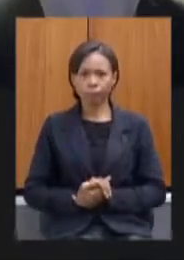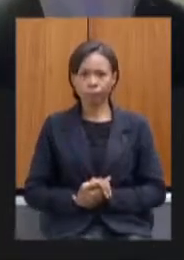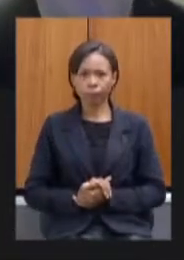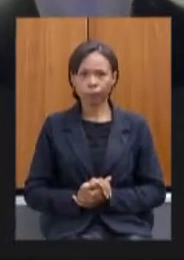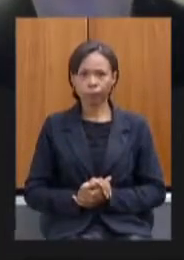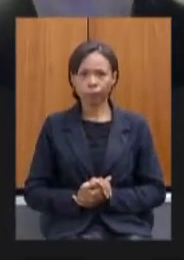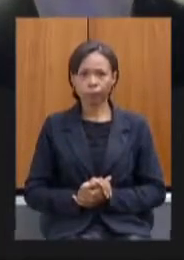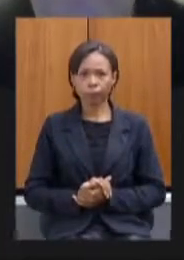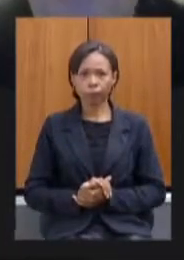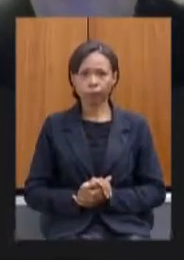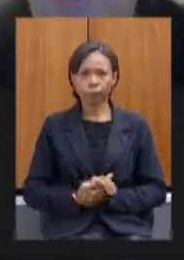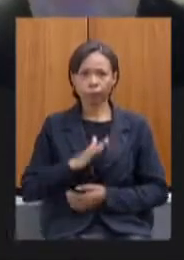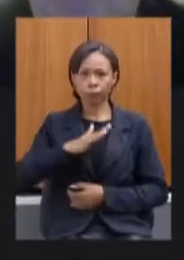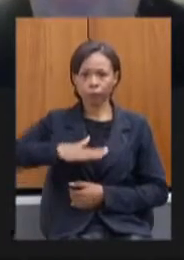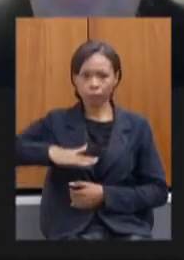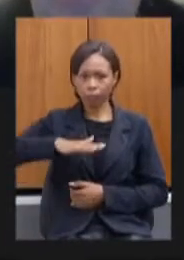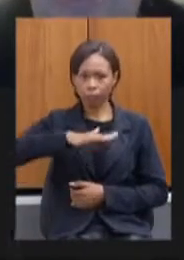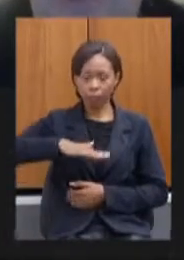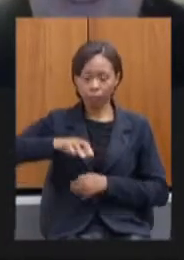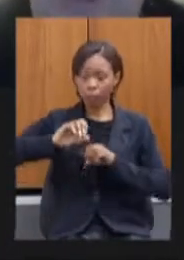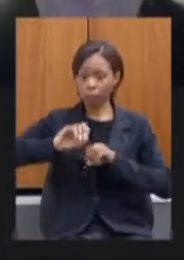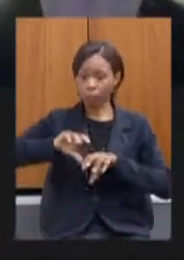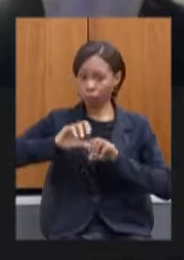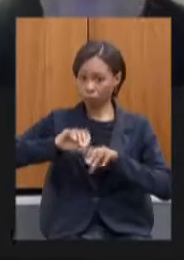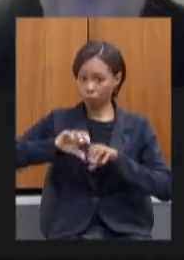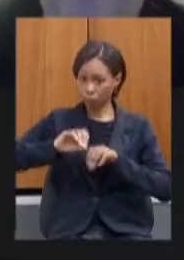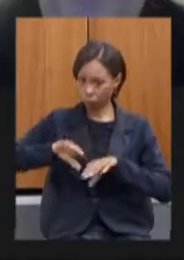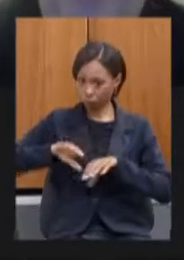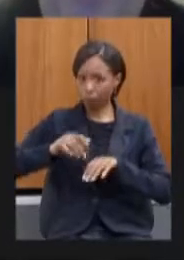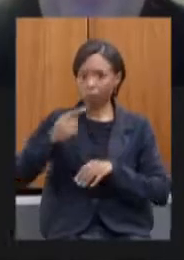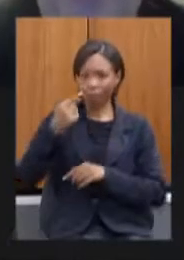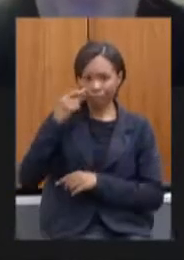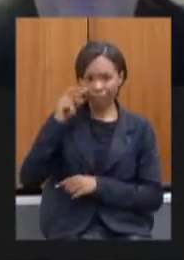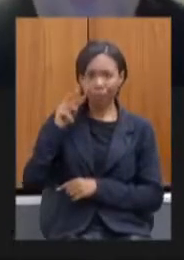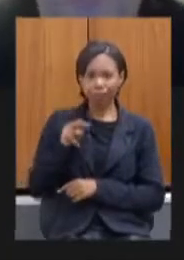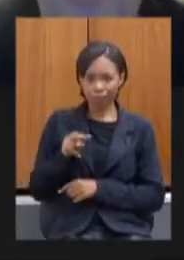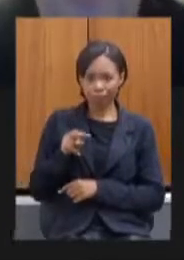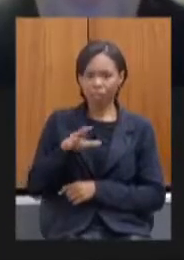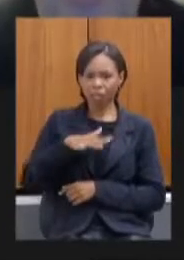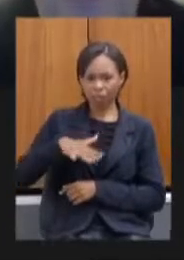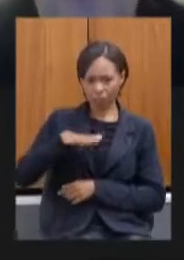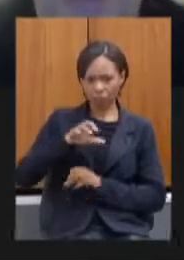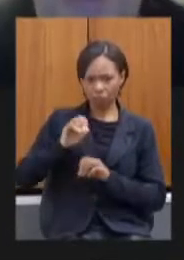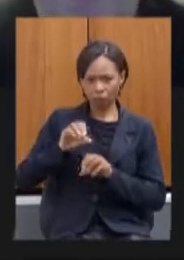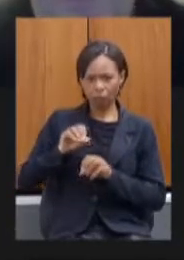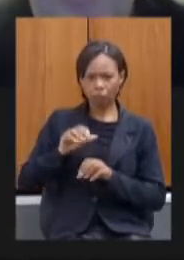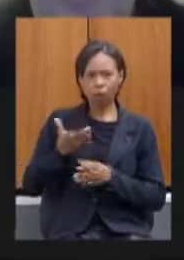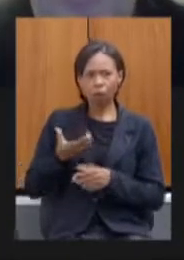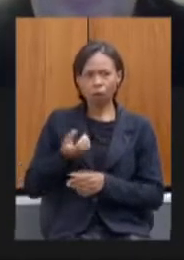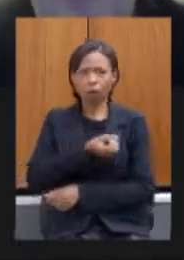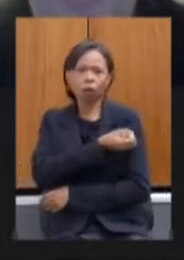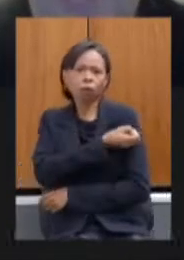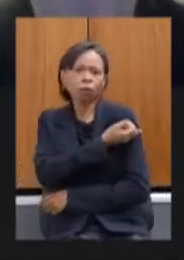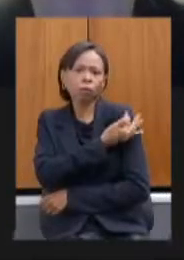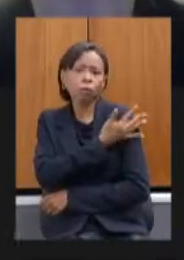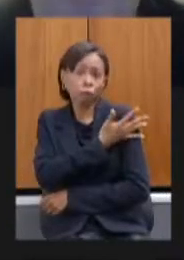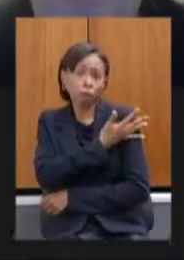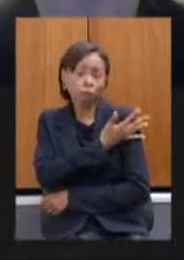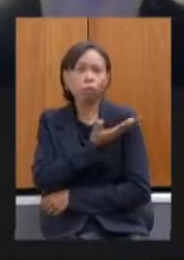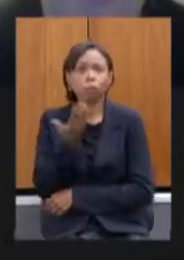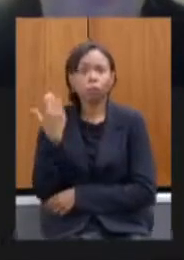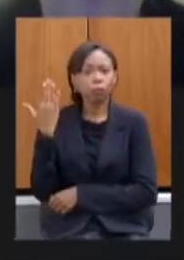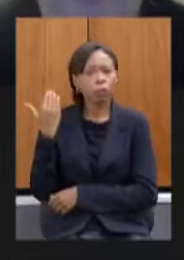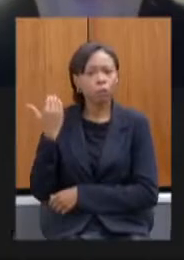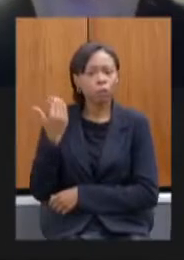na educação aqui a gente pode ver que por exemplo no ensino médio estávamos numa